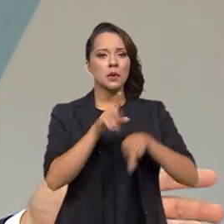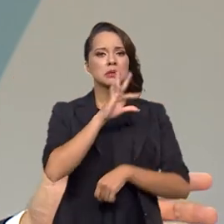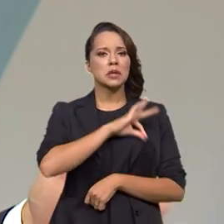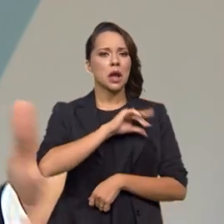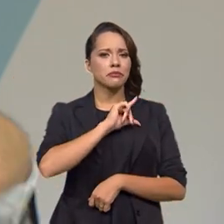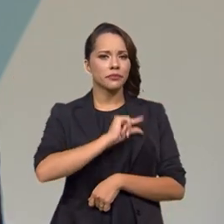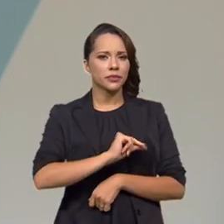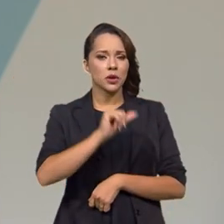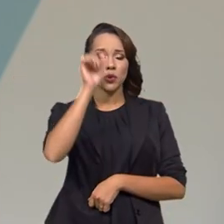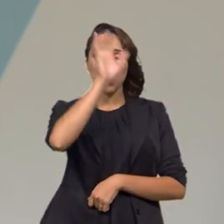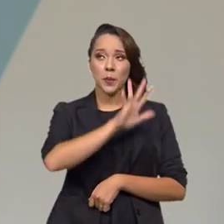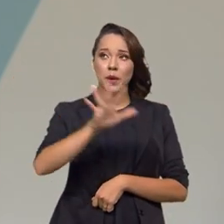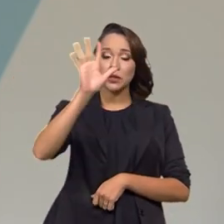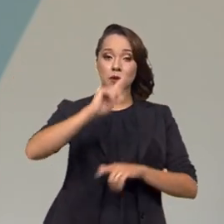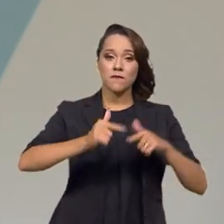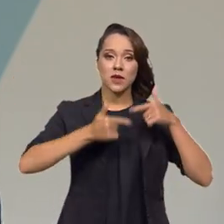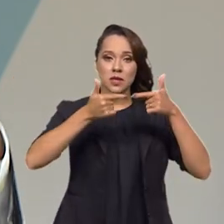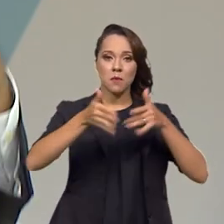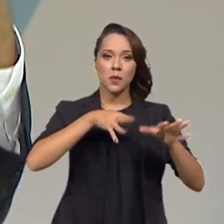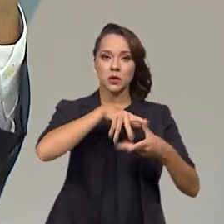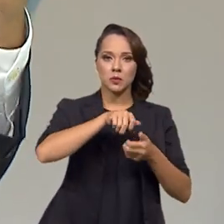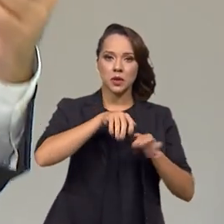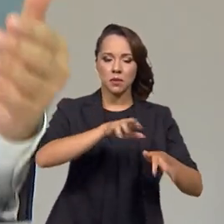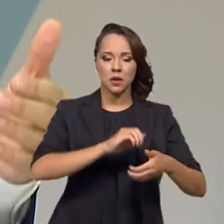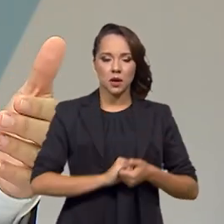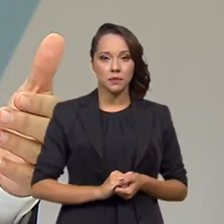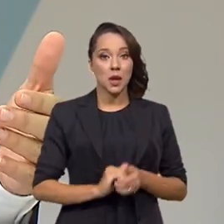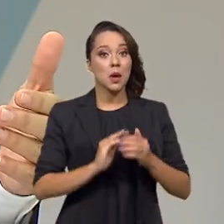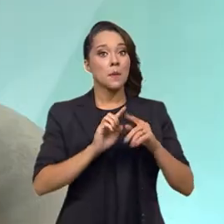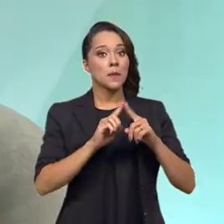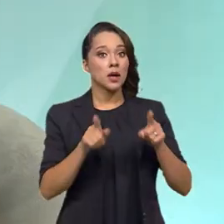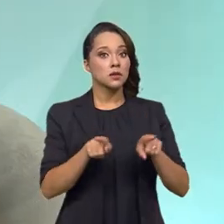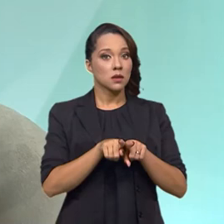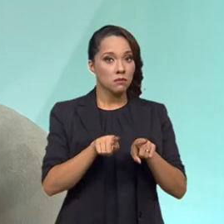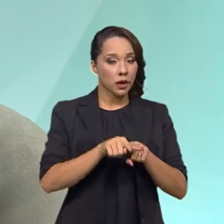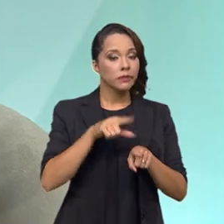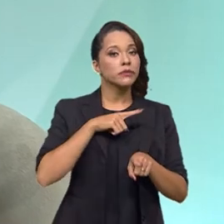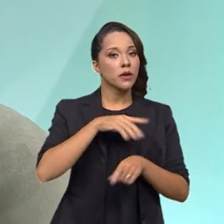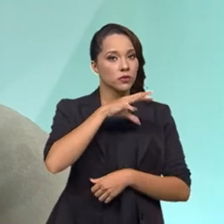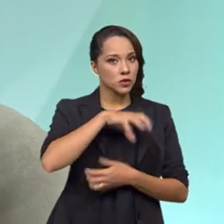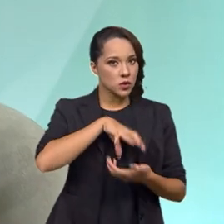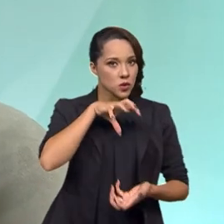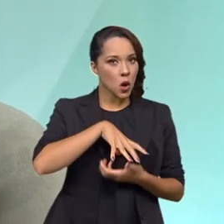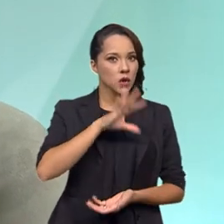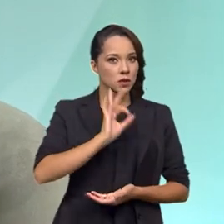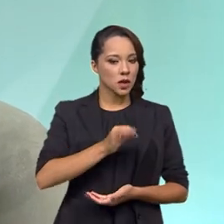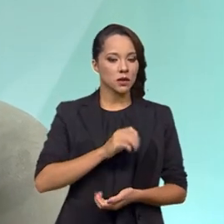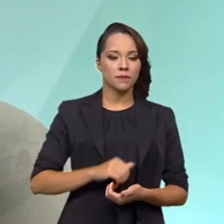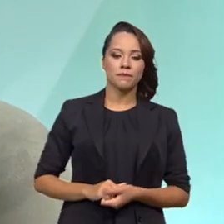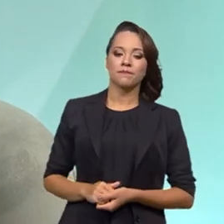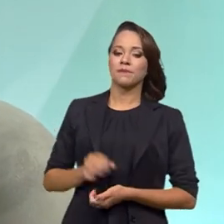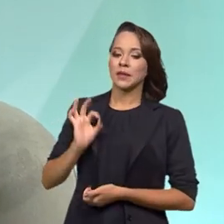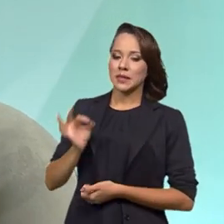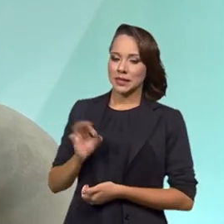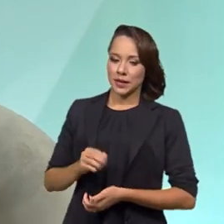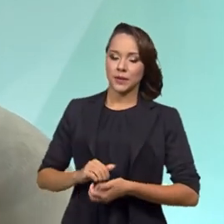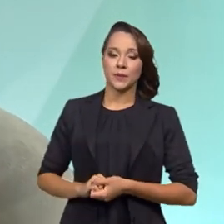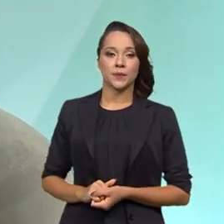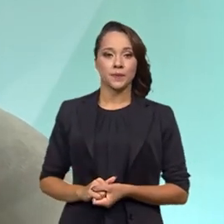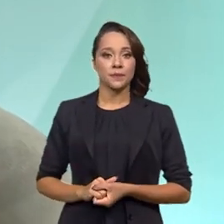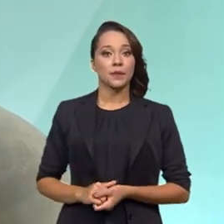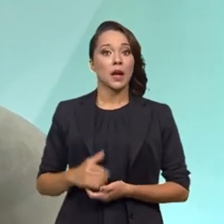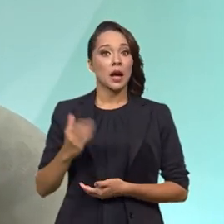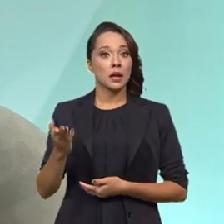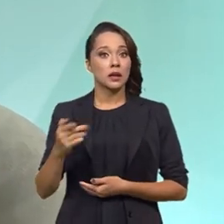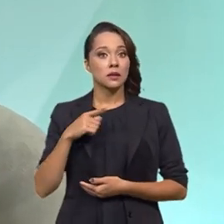renda no país enfrentar a pandemia. Mas ele chegou também aos idosos, não é isso, secretário? É verdade. Além dessa